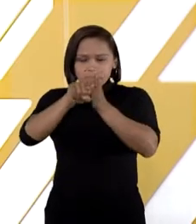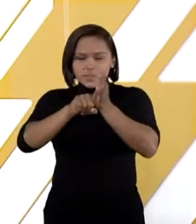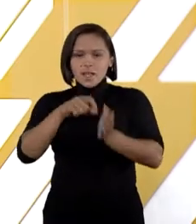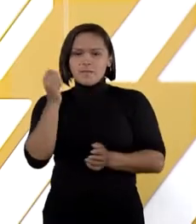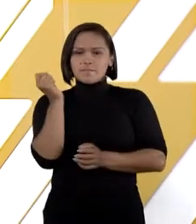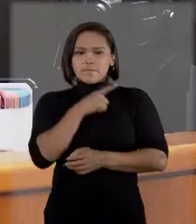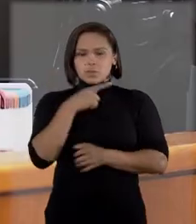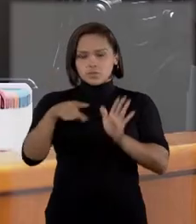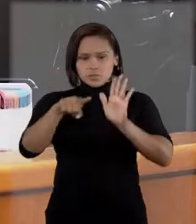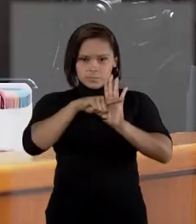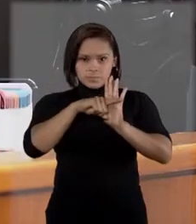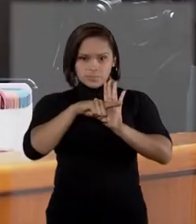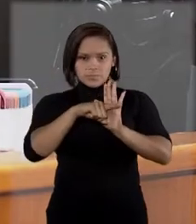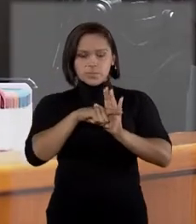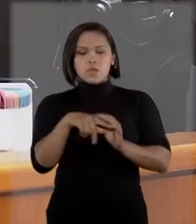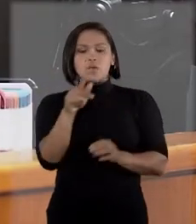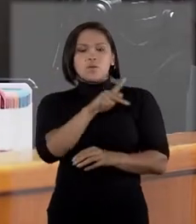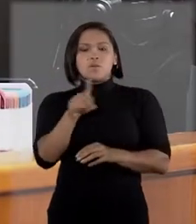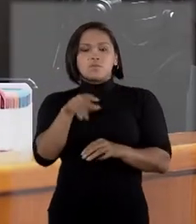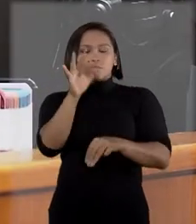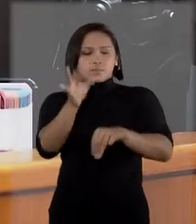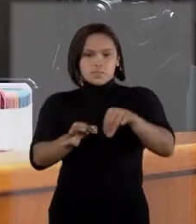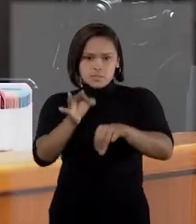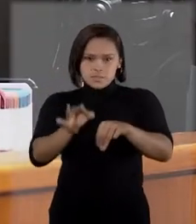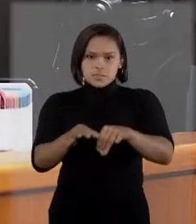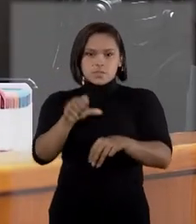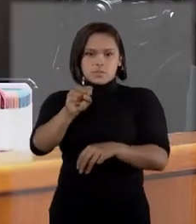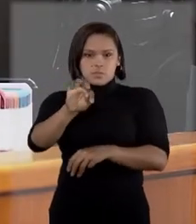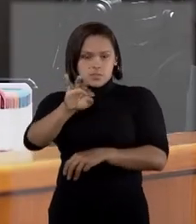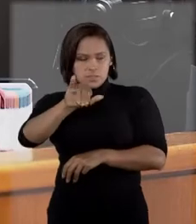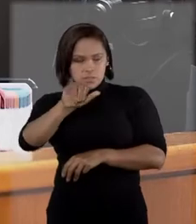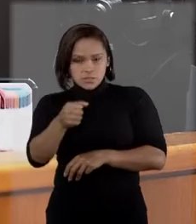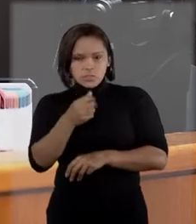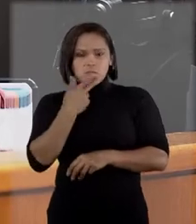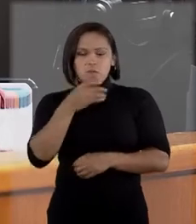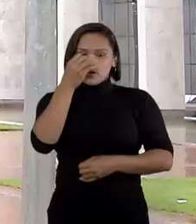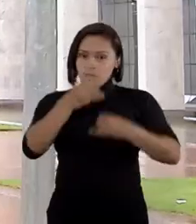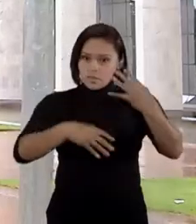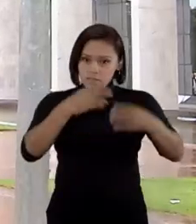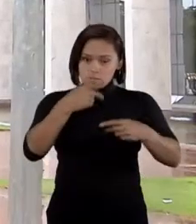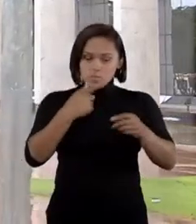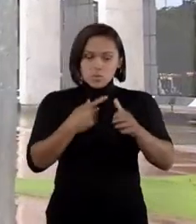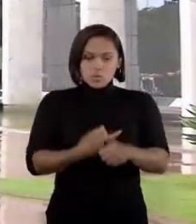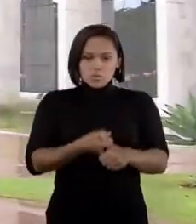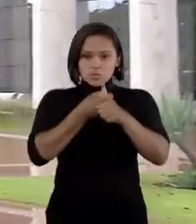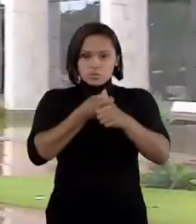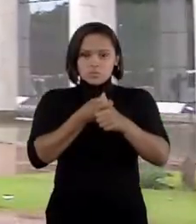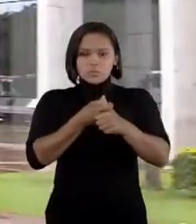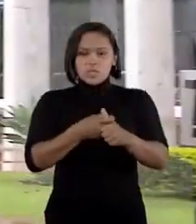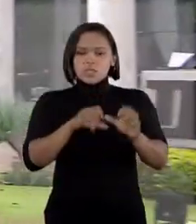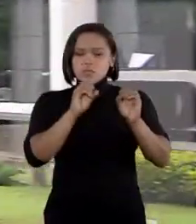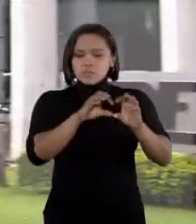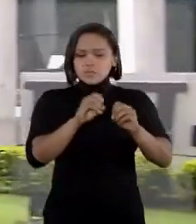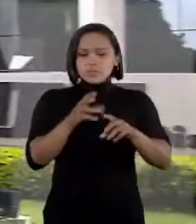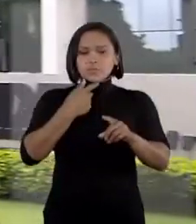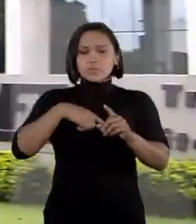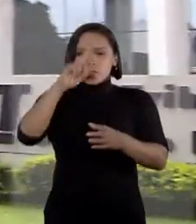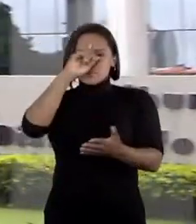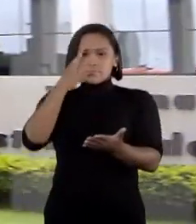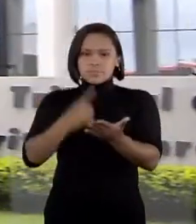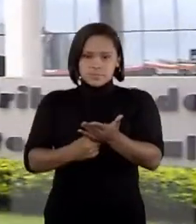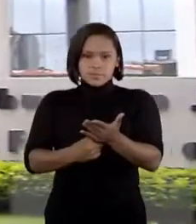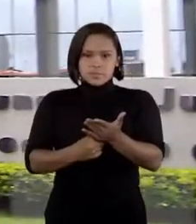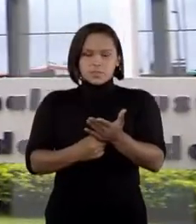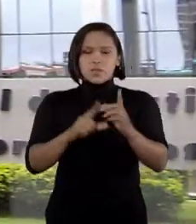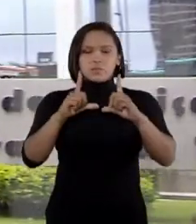negativo. O presidente do Superior Tribunal de Justiça, ministro Humberto Martins, suspendeu os efeitos da decisão do Tribunal de